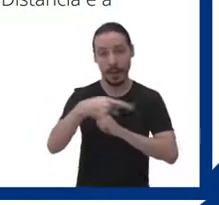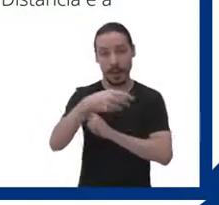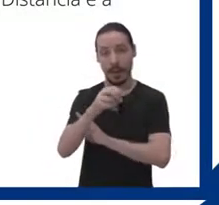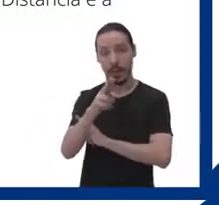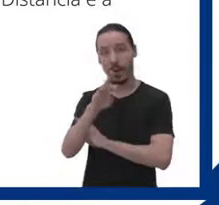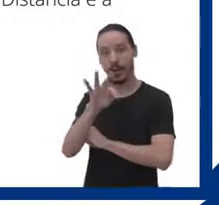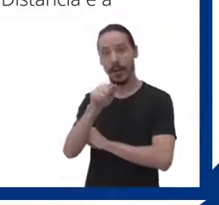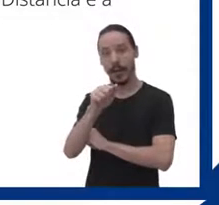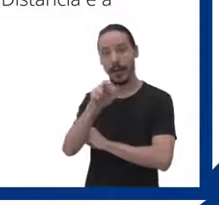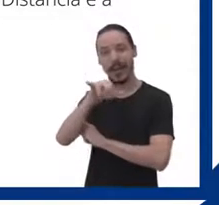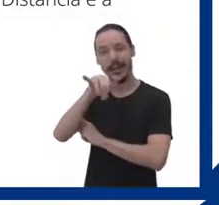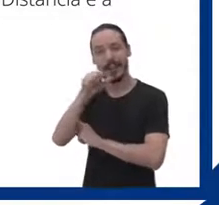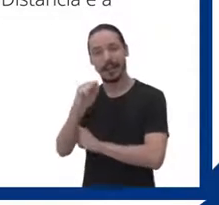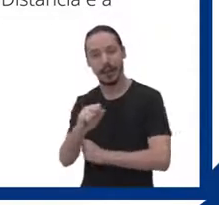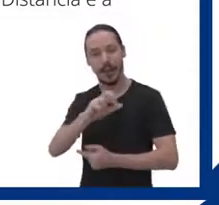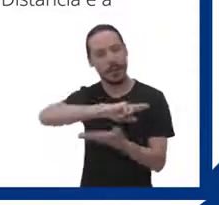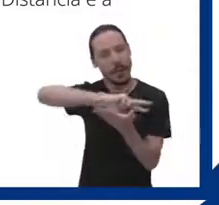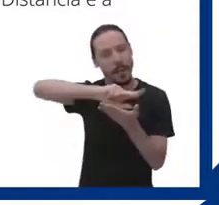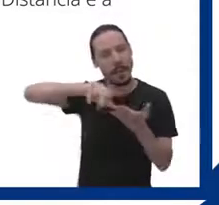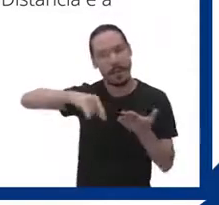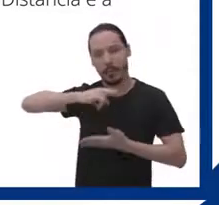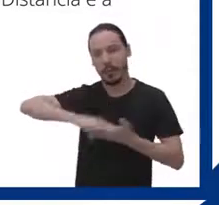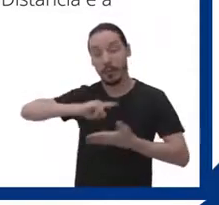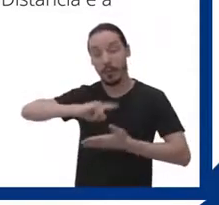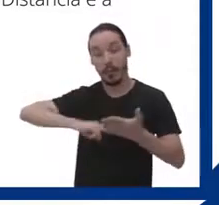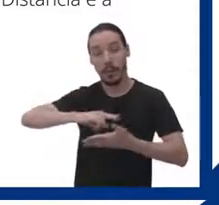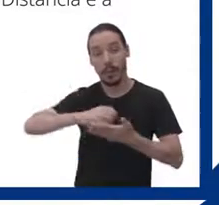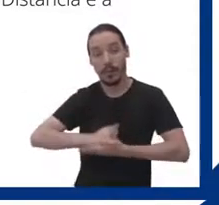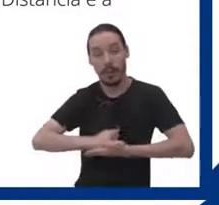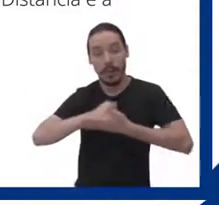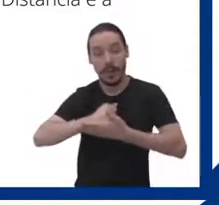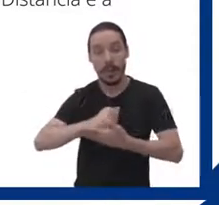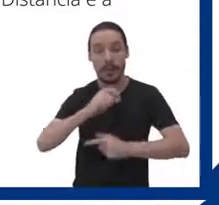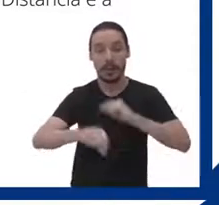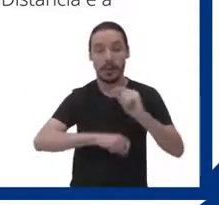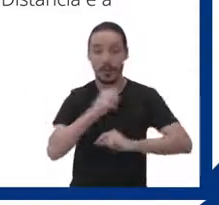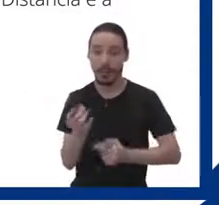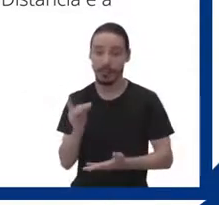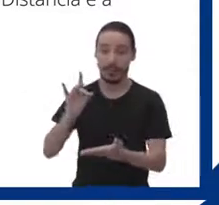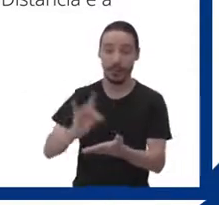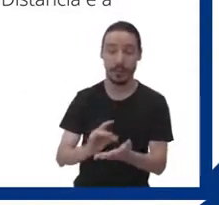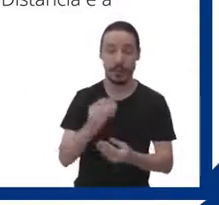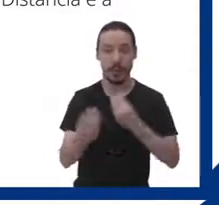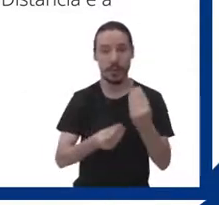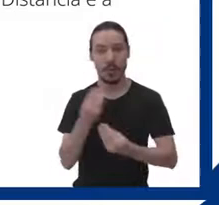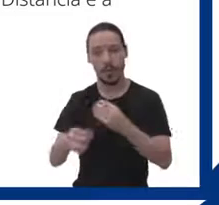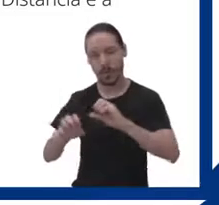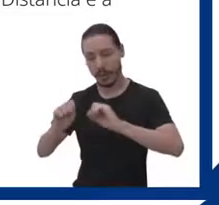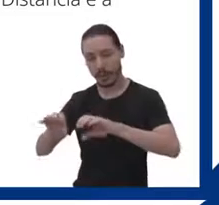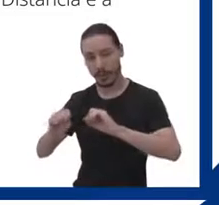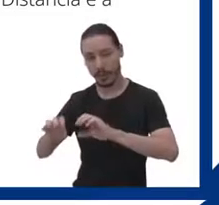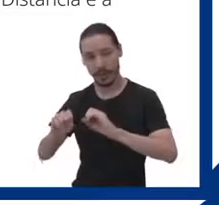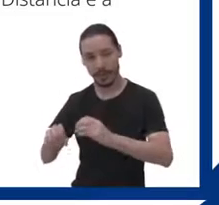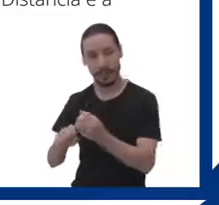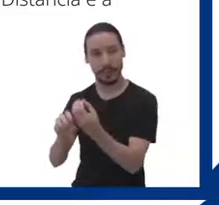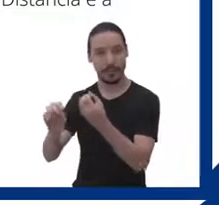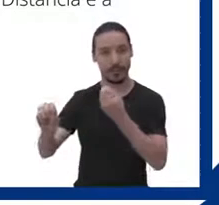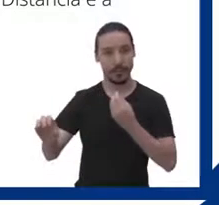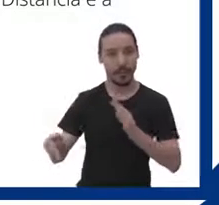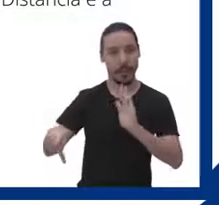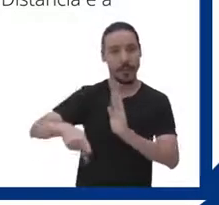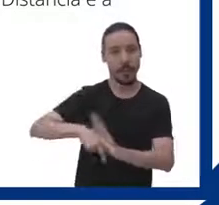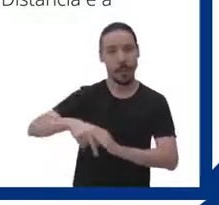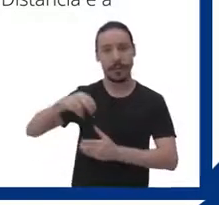pareceres, portarias, entre outros que fundamentaram e legitimaram institucionalmente a educação à